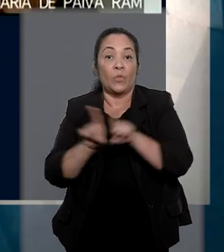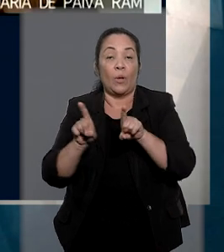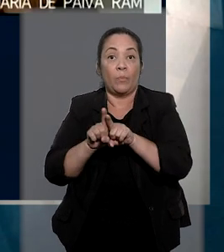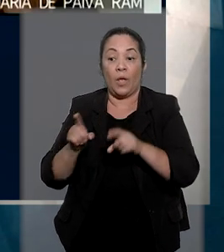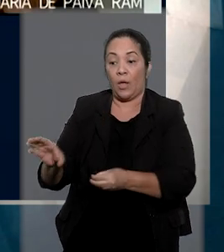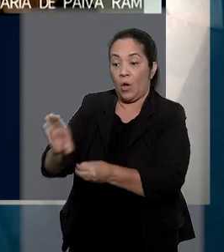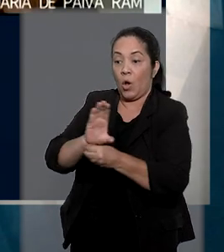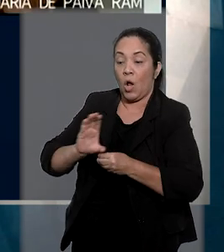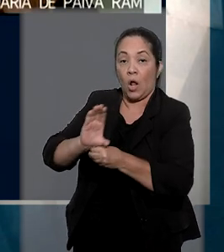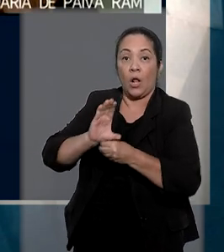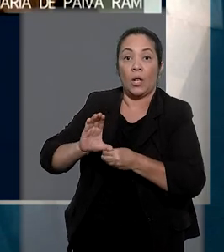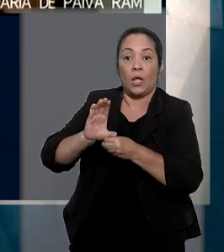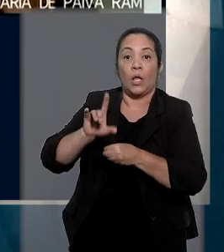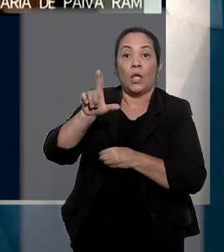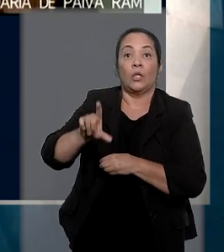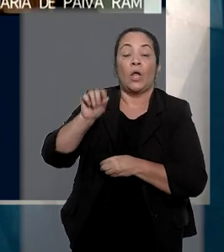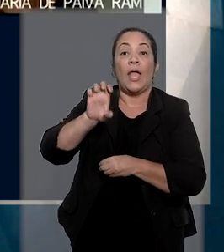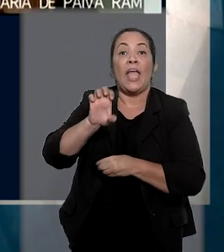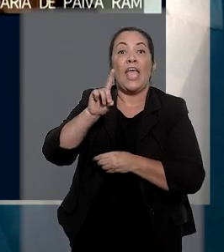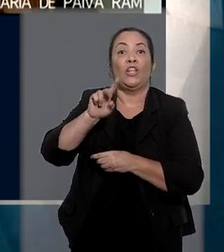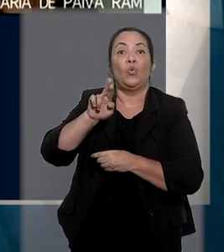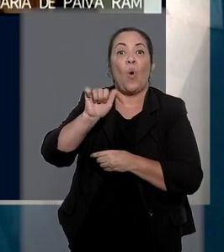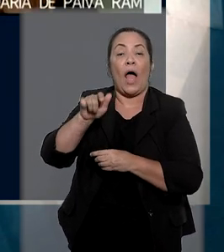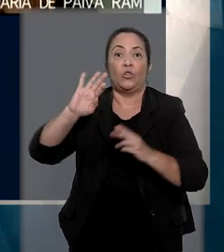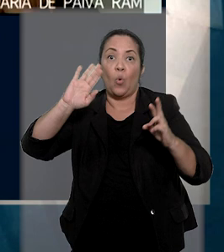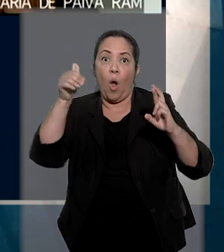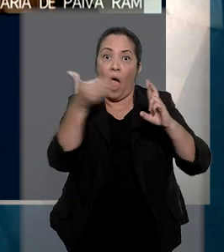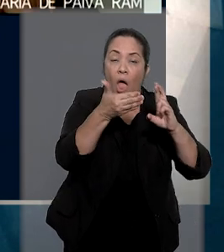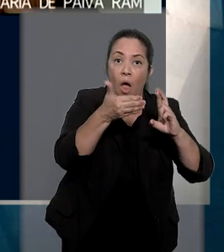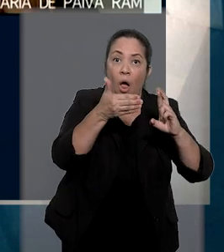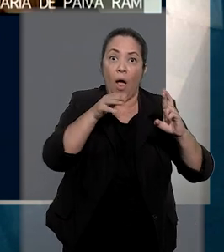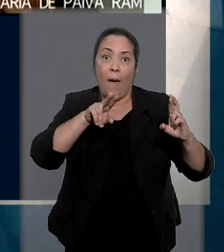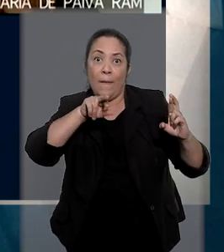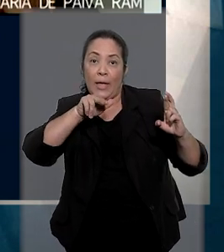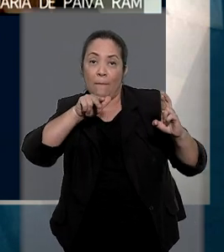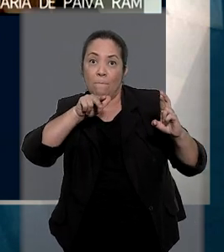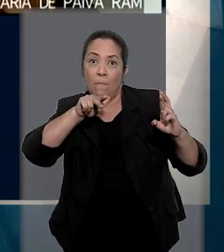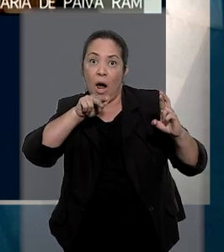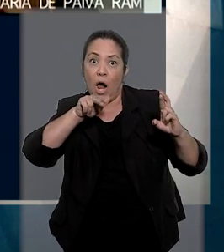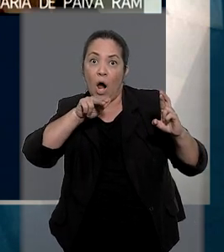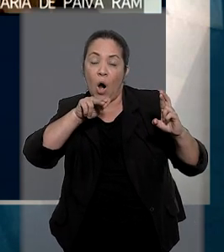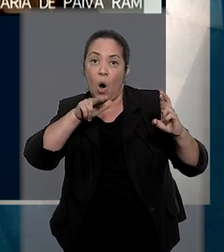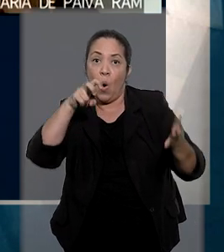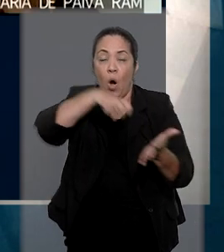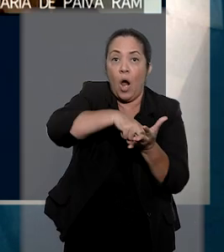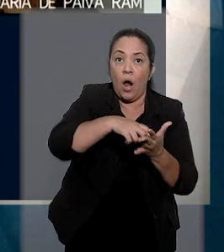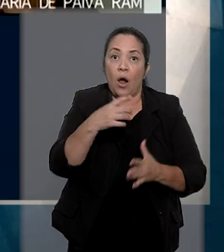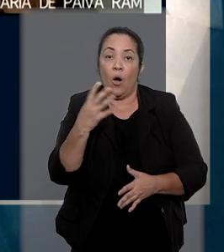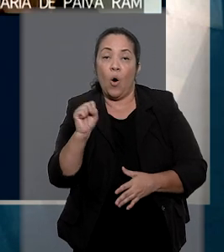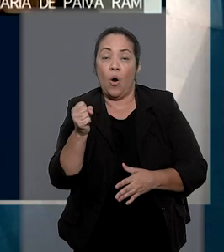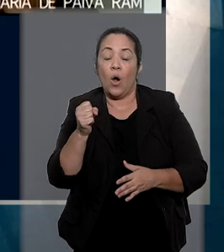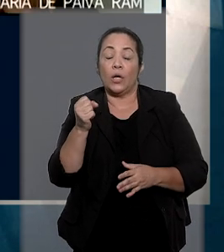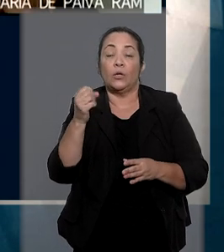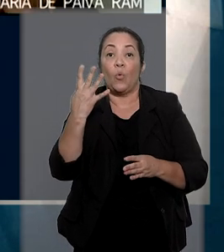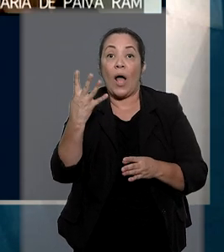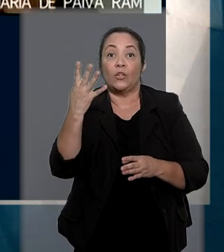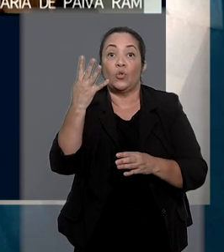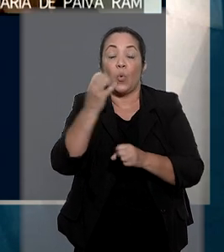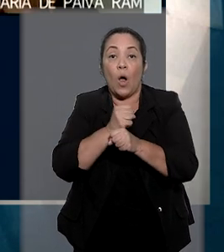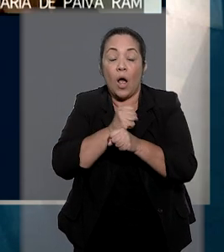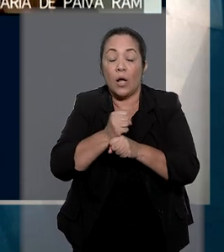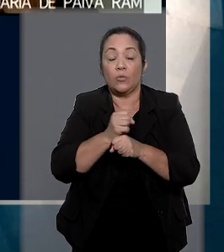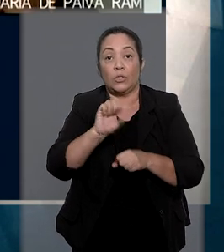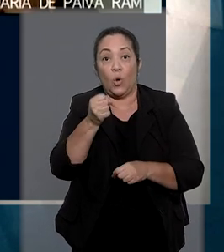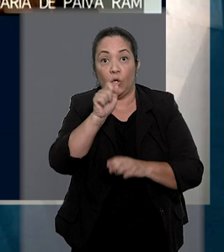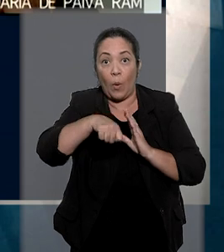fundamentos, o colegiado fixou para Luiz Eduardo de Oliveira e Silva, irmão do ex-ministro, a pena de quatro anos e oito meses de reclusão